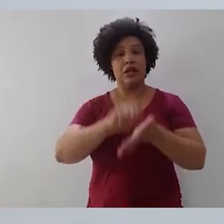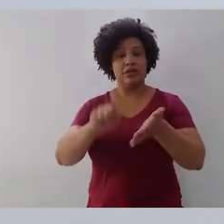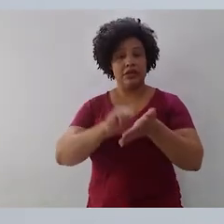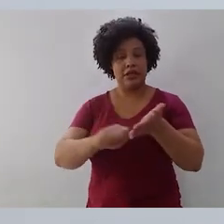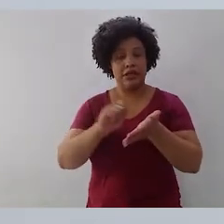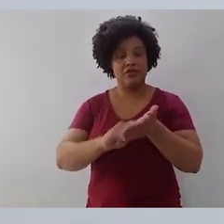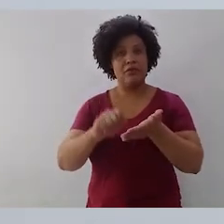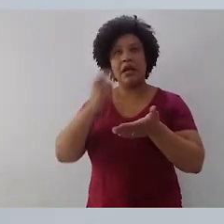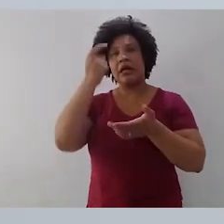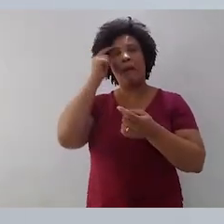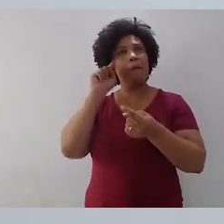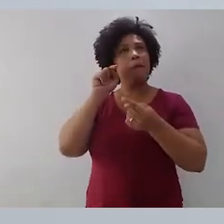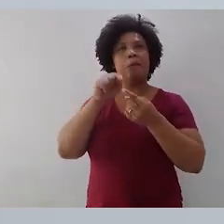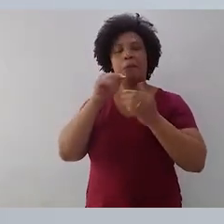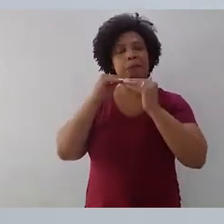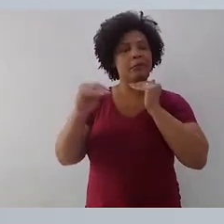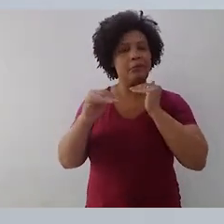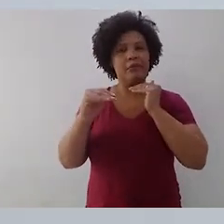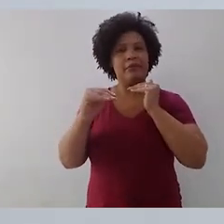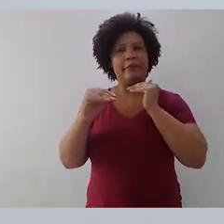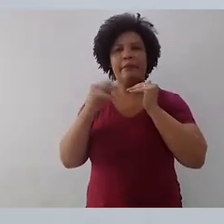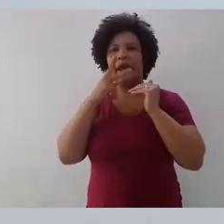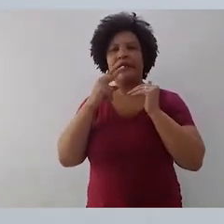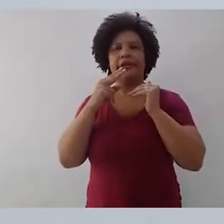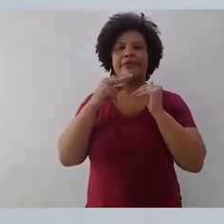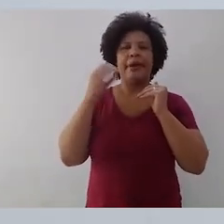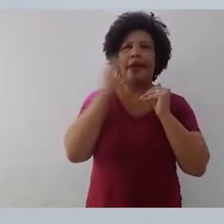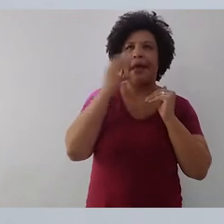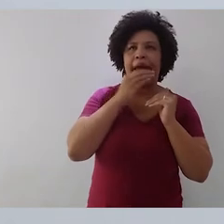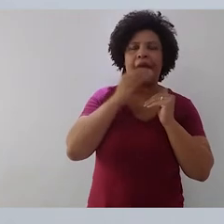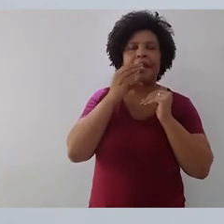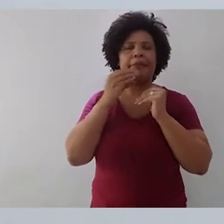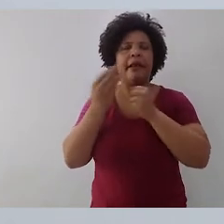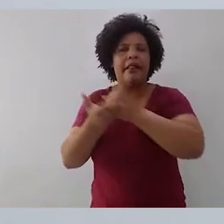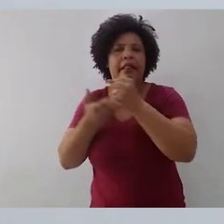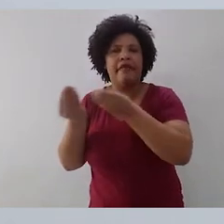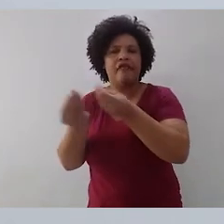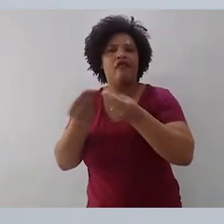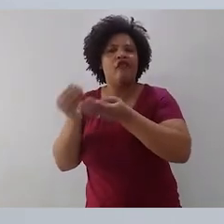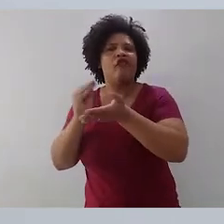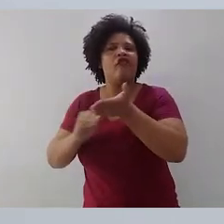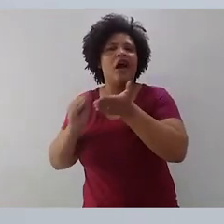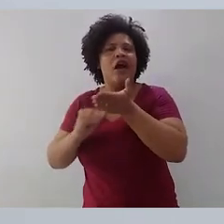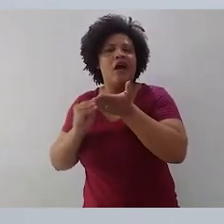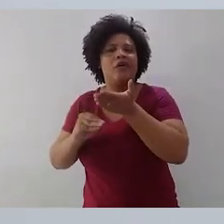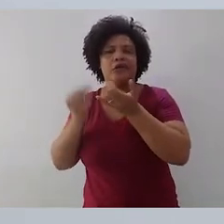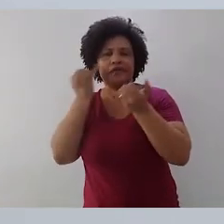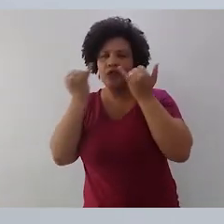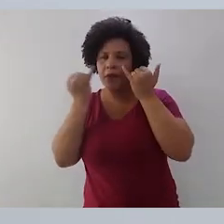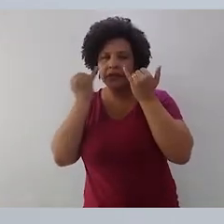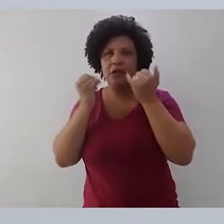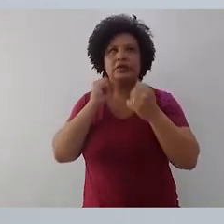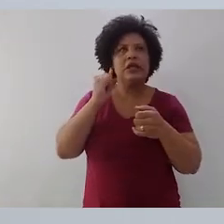devidamente, eu sou tido como apressado, superficial. Se eu penso demais e não coloco aquilo no